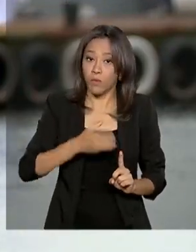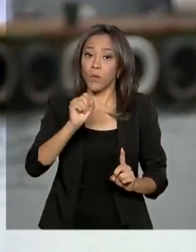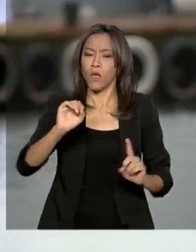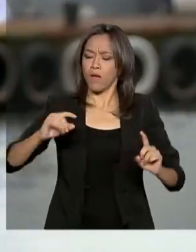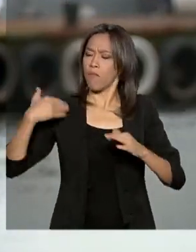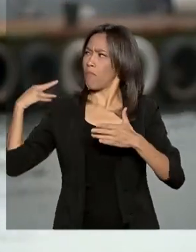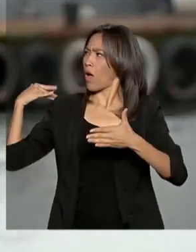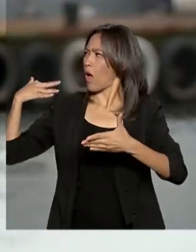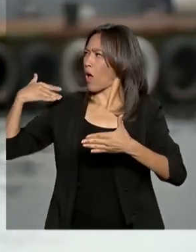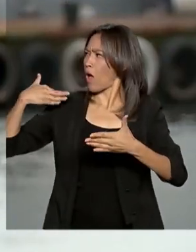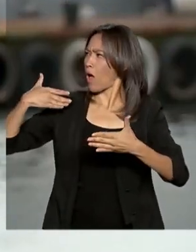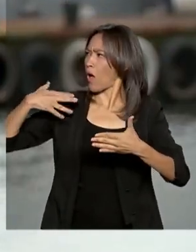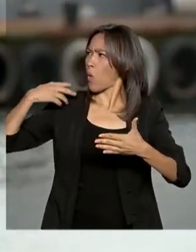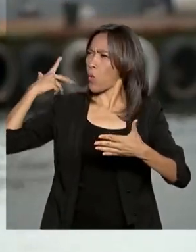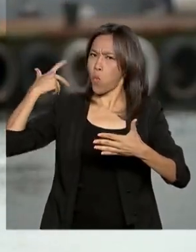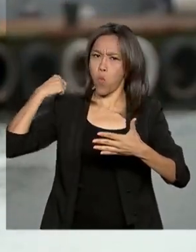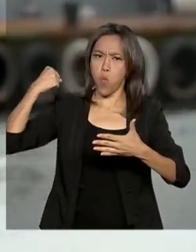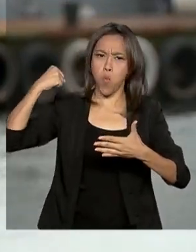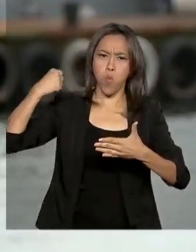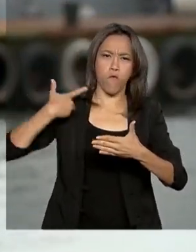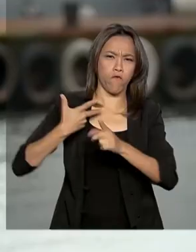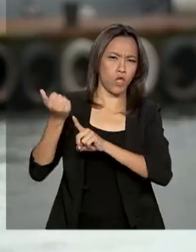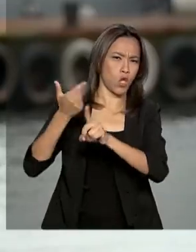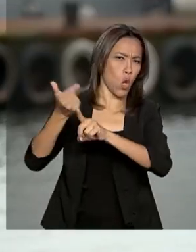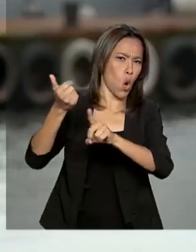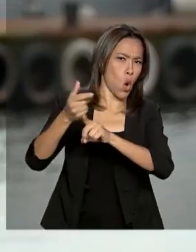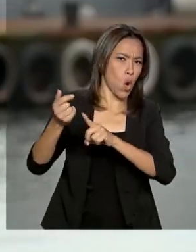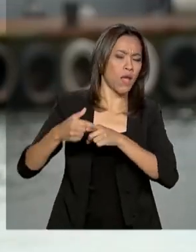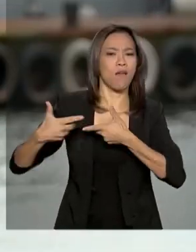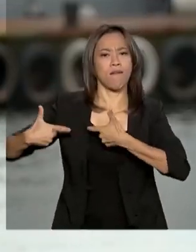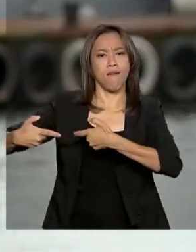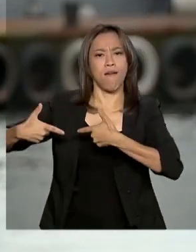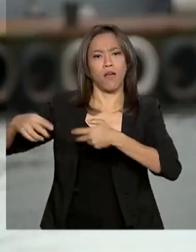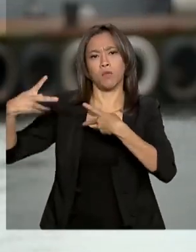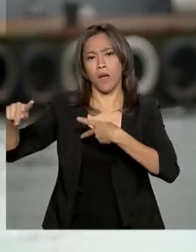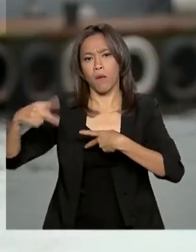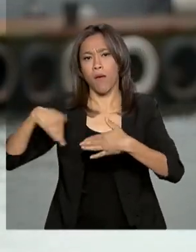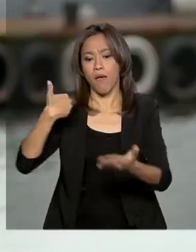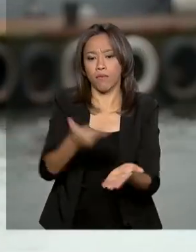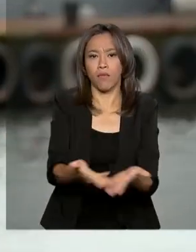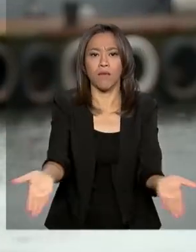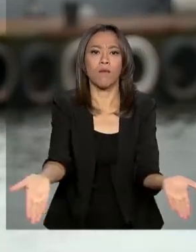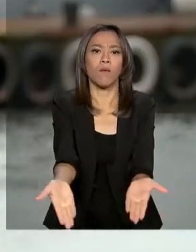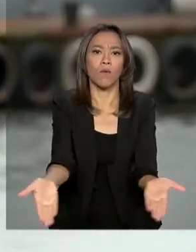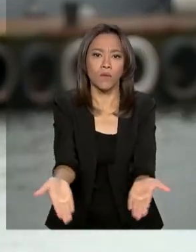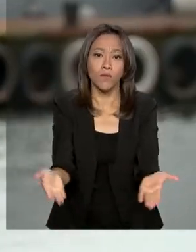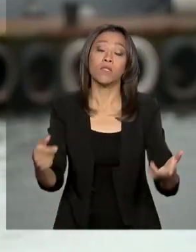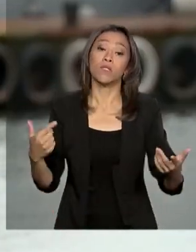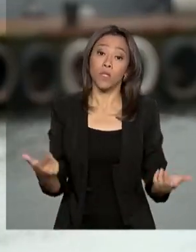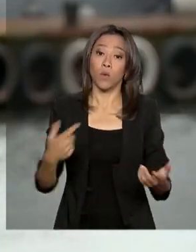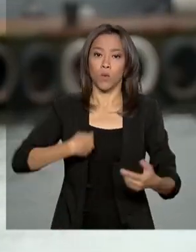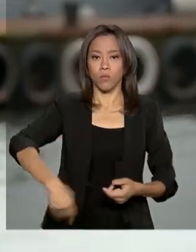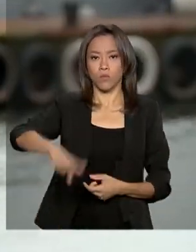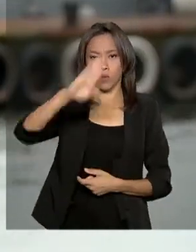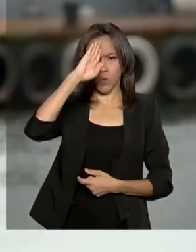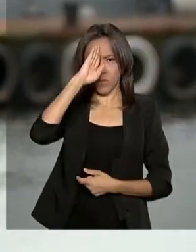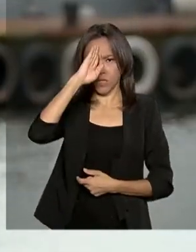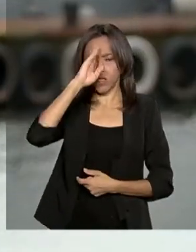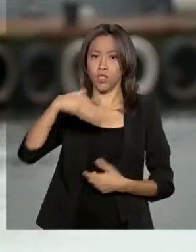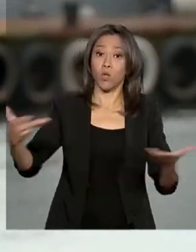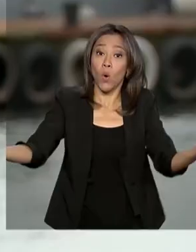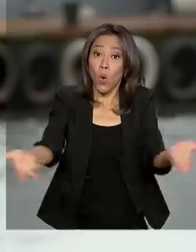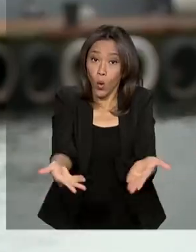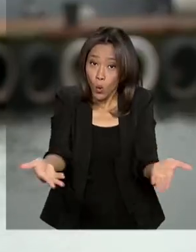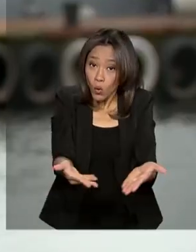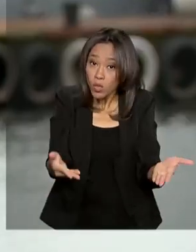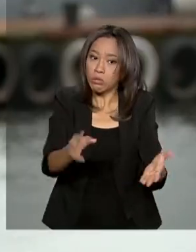desde a independência do país, passando pela Guerra do Paraguai até os dias atuais. Segundo o comandante da Marinha, hoje